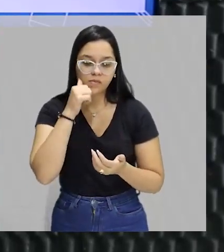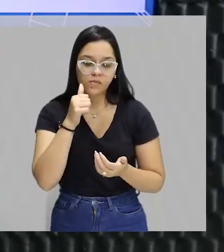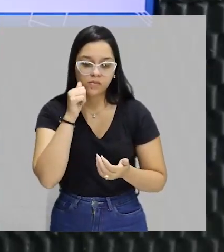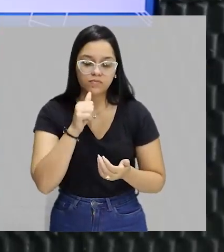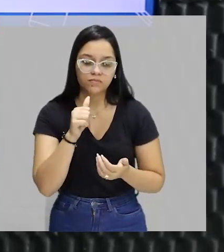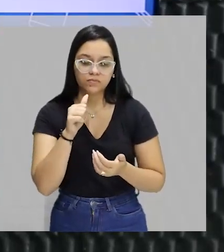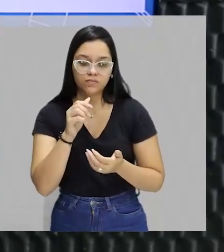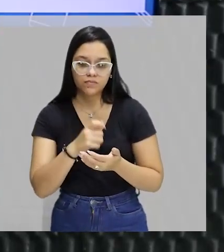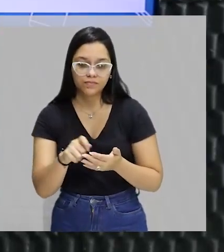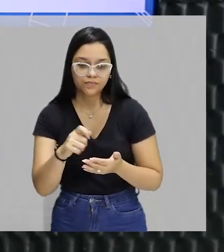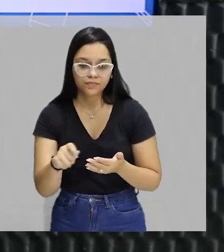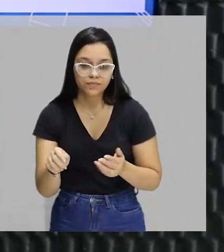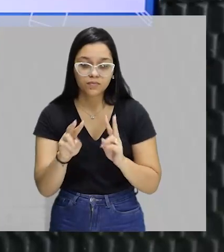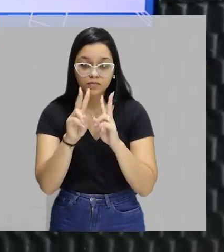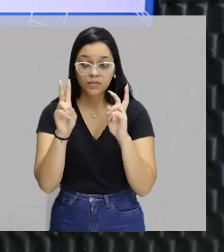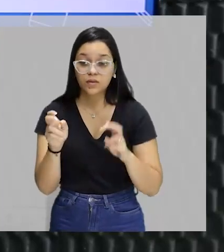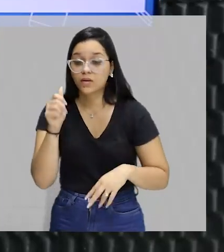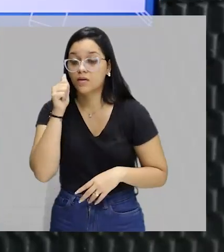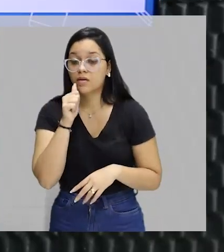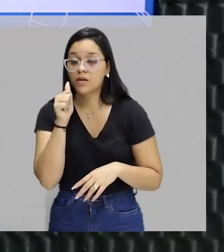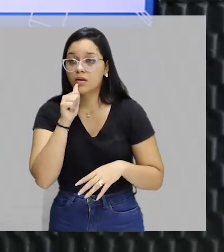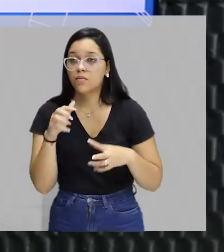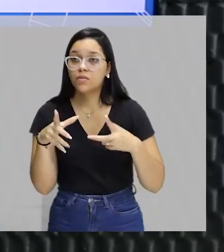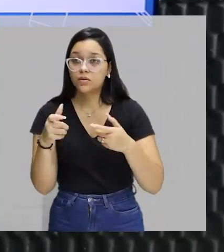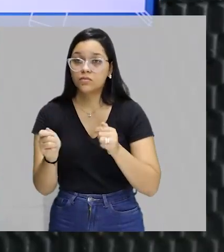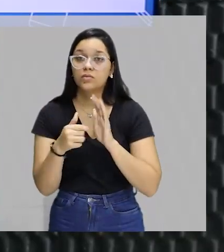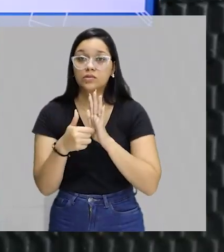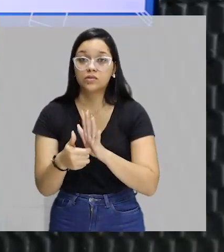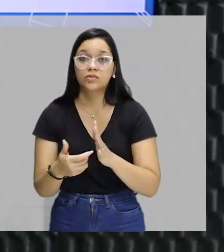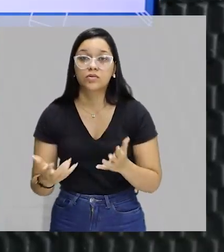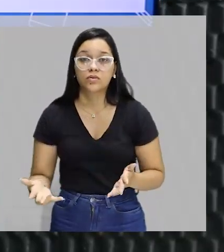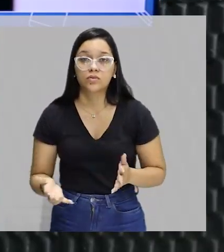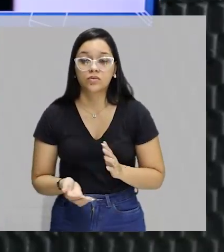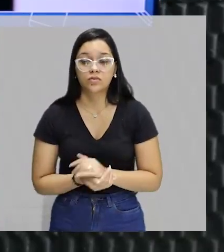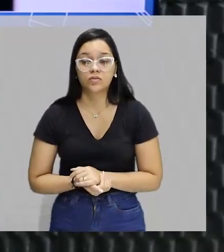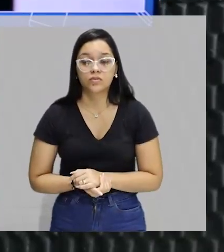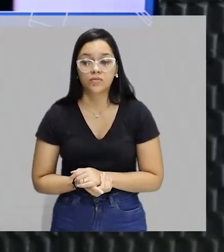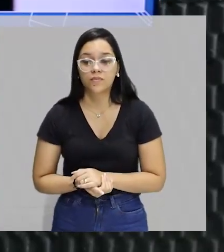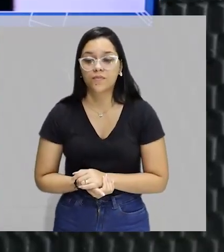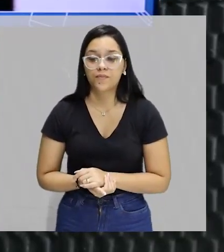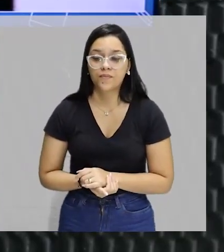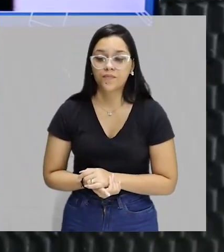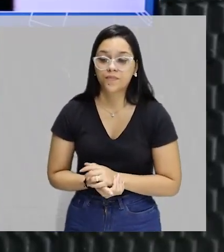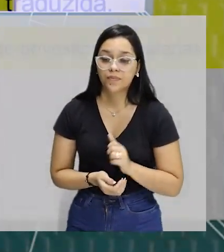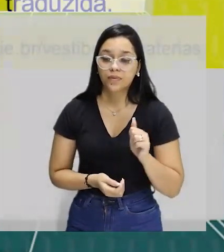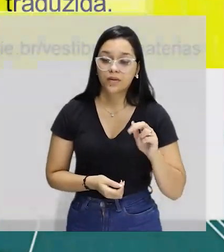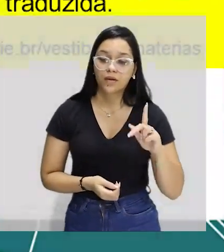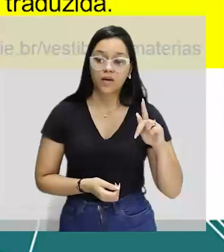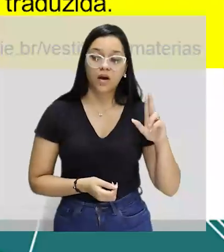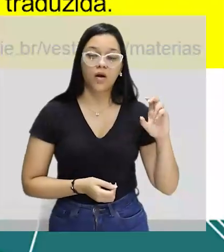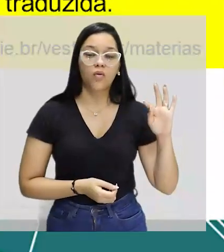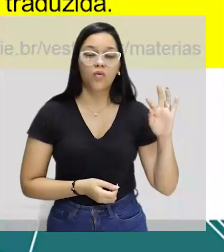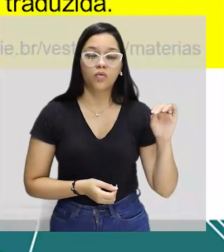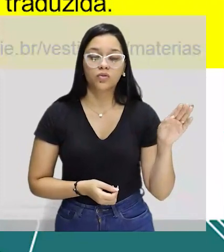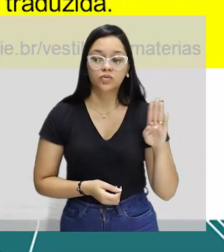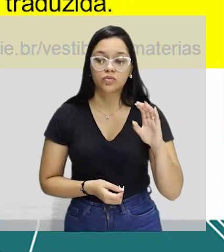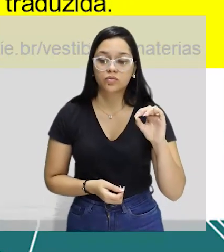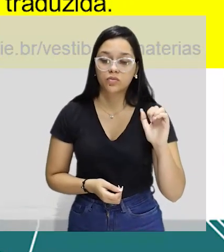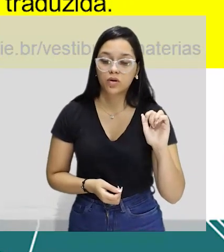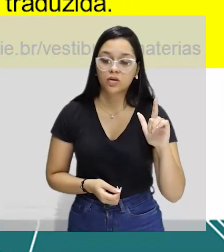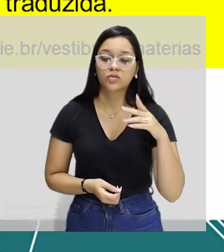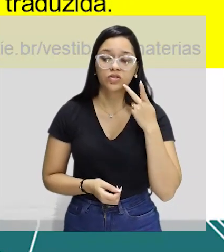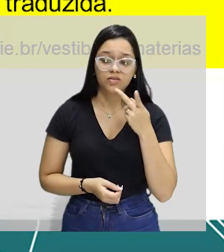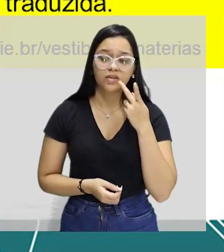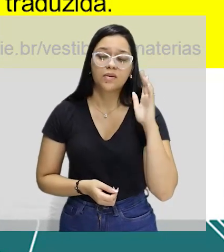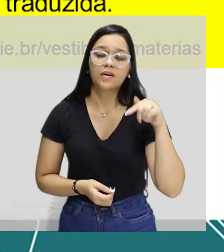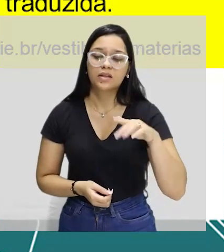para mulheres, sobre mulheres, mostrando para todo mundo. Isso era um choque muito grande na época. Augusto Boal. Boal, nós já falamos